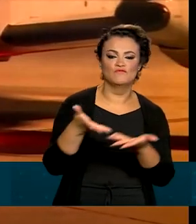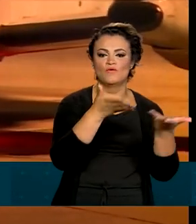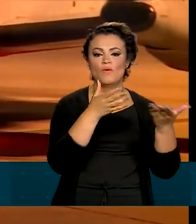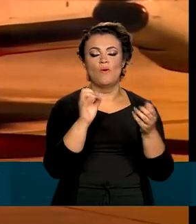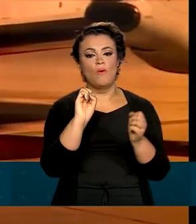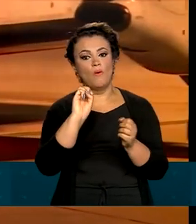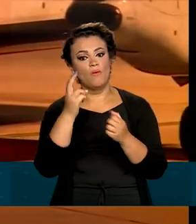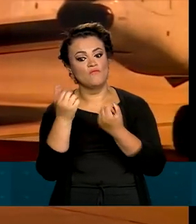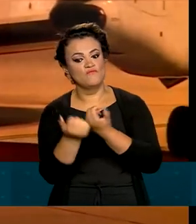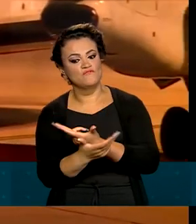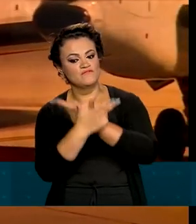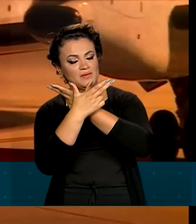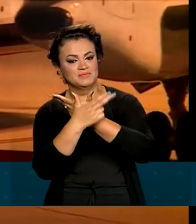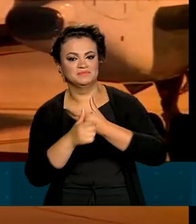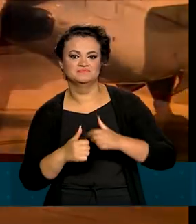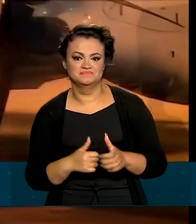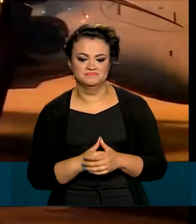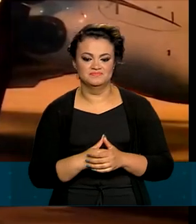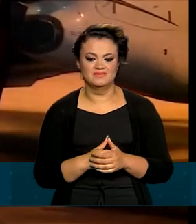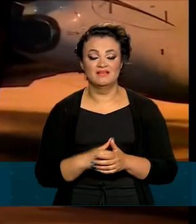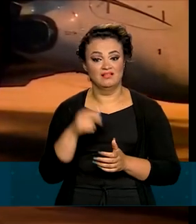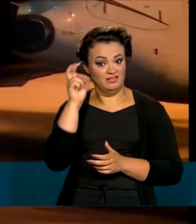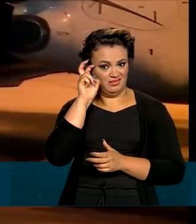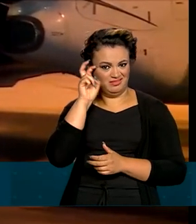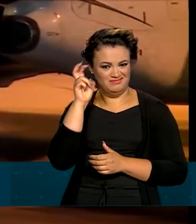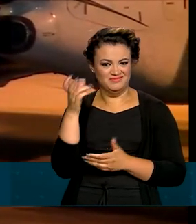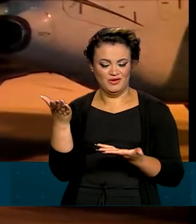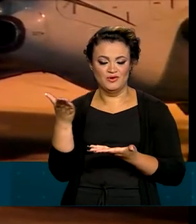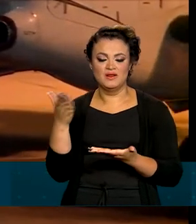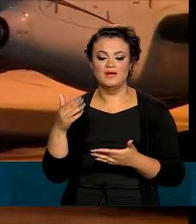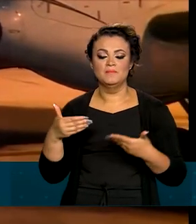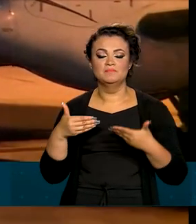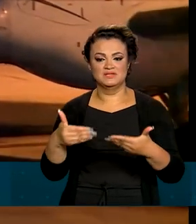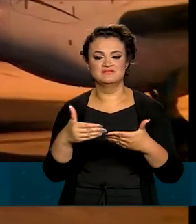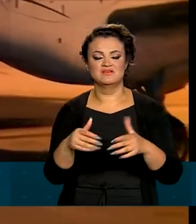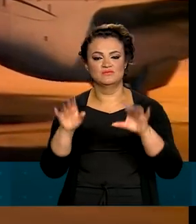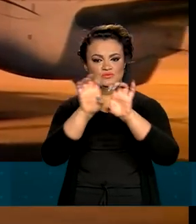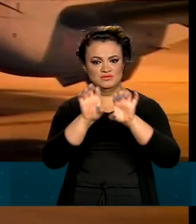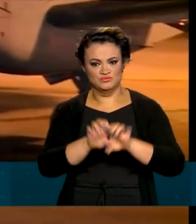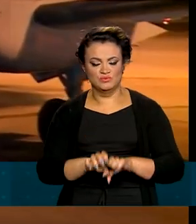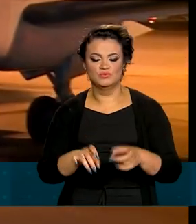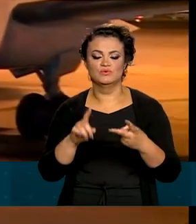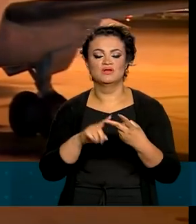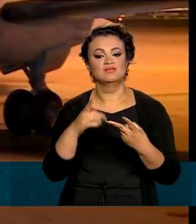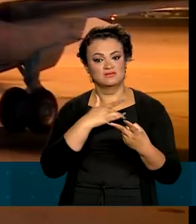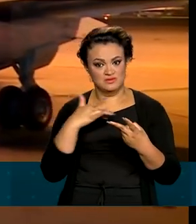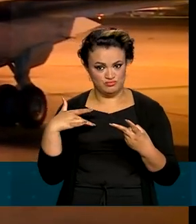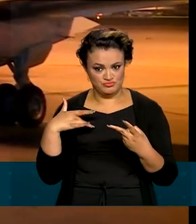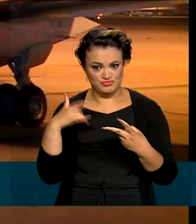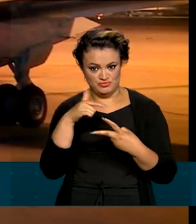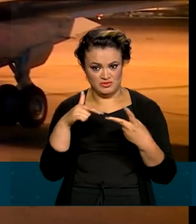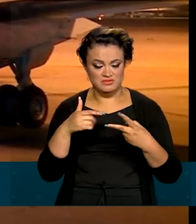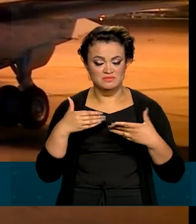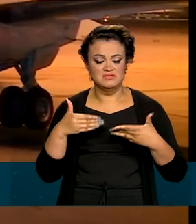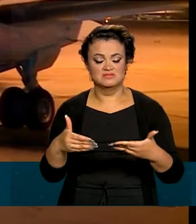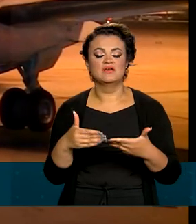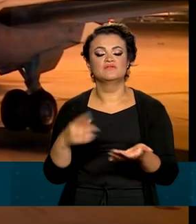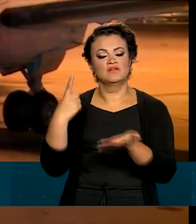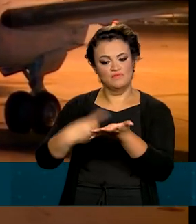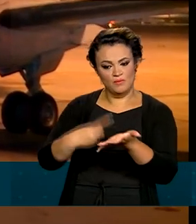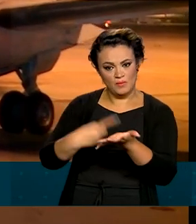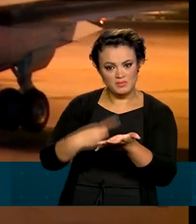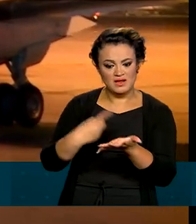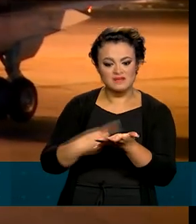pela Força Aérea Brasileira. Nessa quinta-feira, os Ministérios da Infraestrutura e da Saúde decidiram renovar o